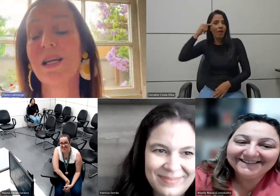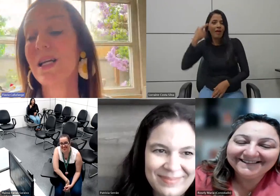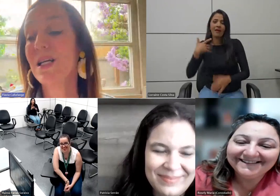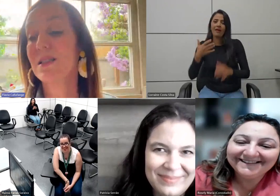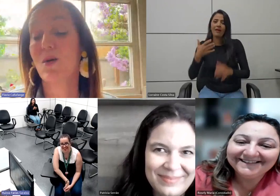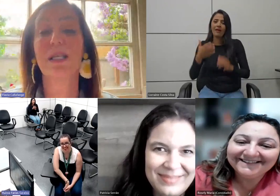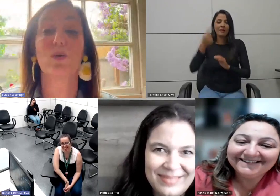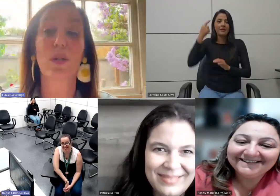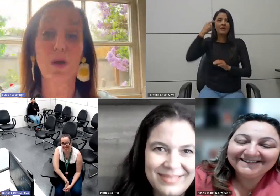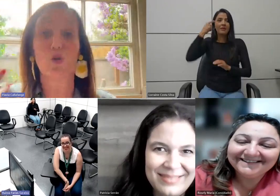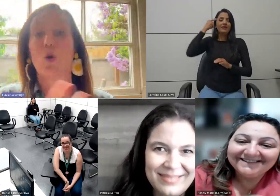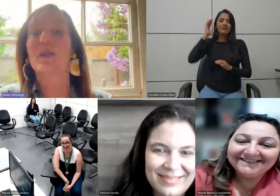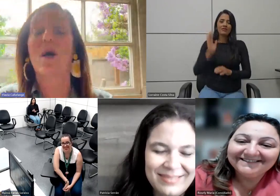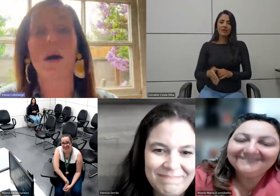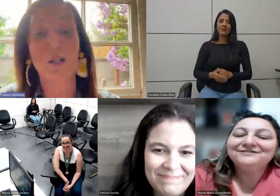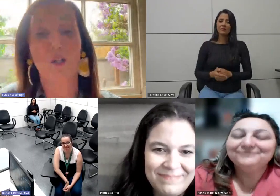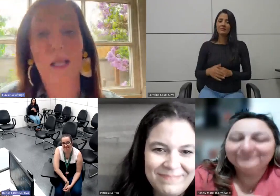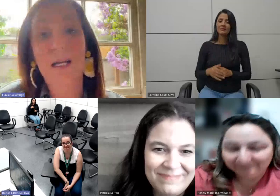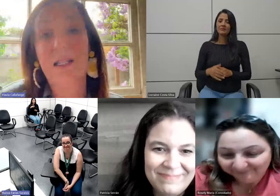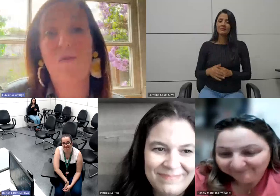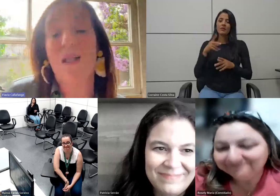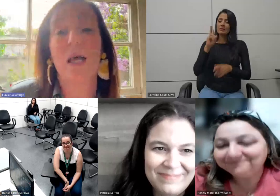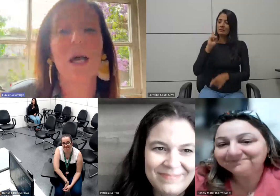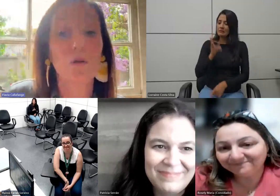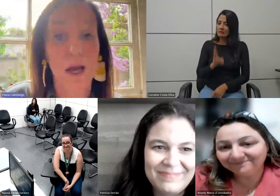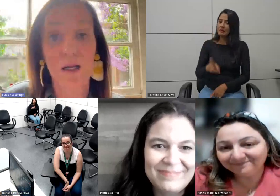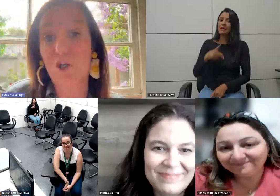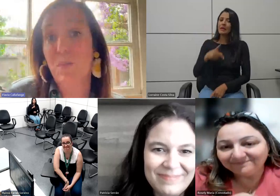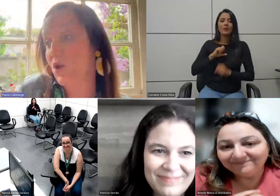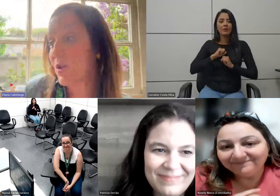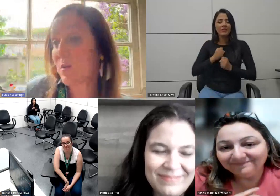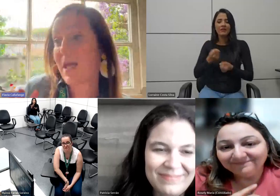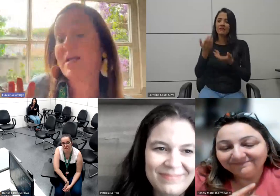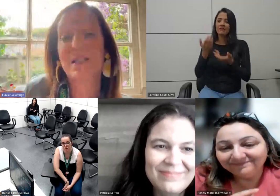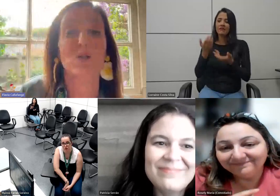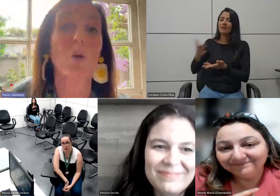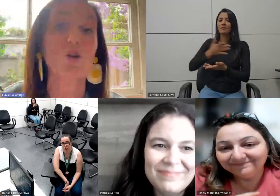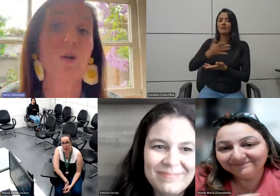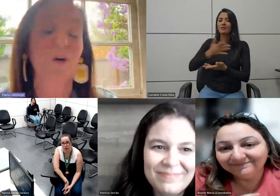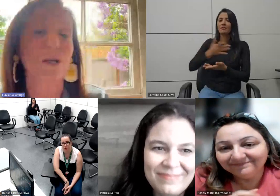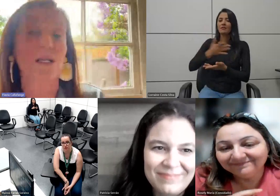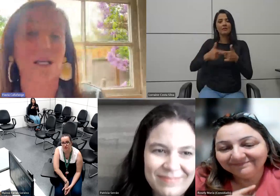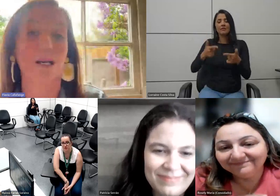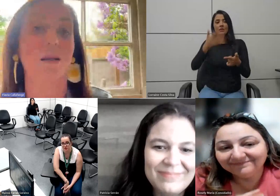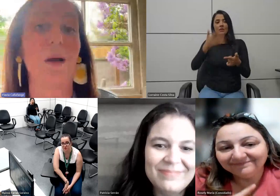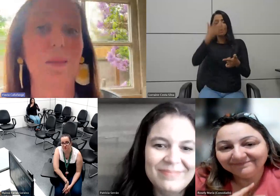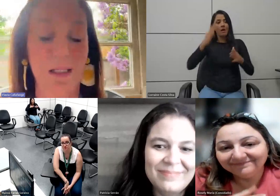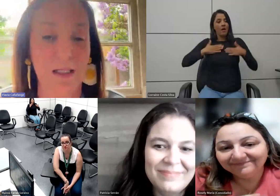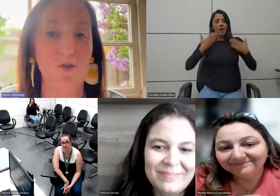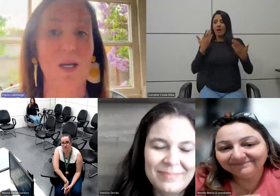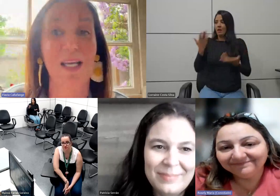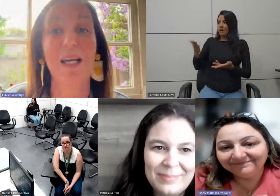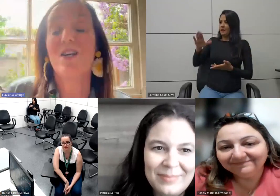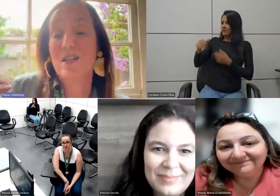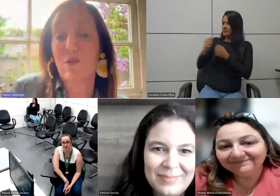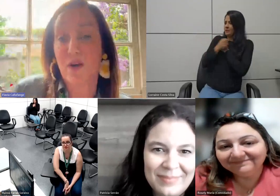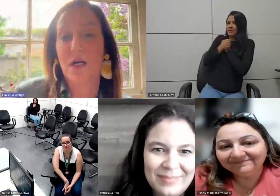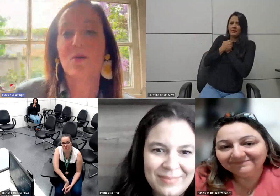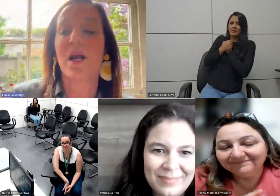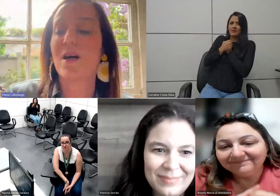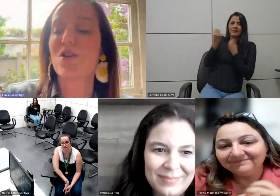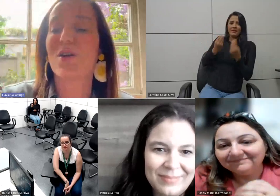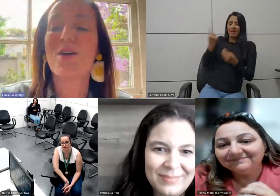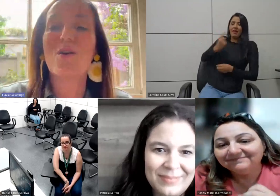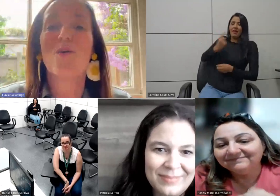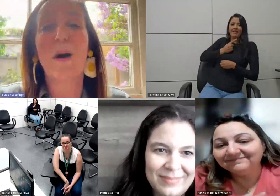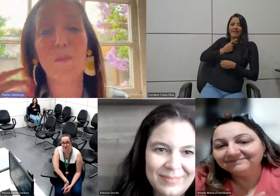cabeça então assim eu tenho que toda hora estar defendendo ela das pessoas também que se assustam eu falo o essa criança está me abraçando aqui está